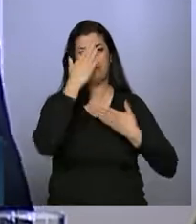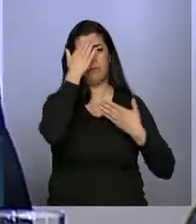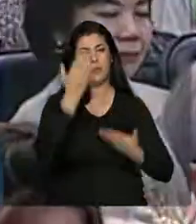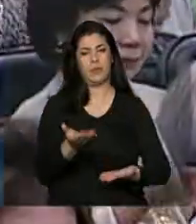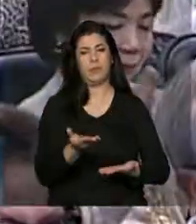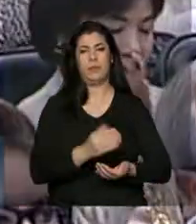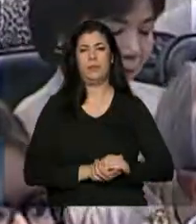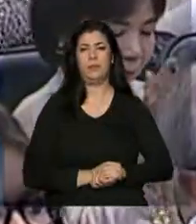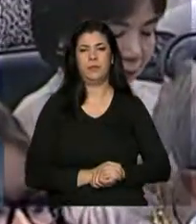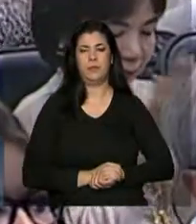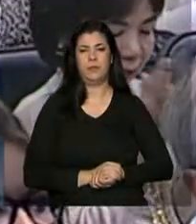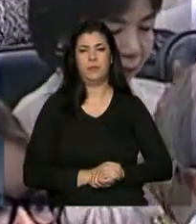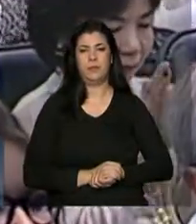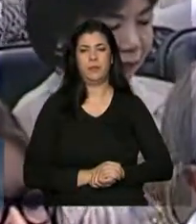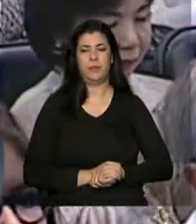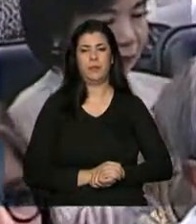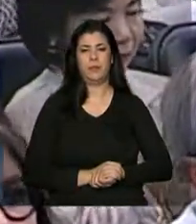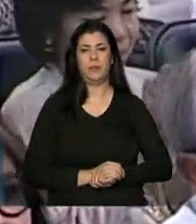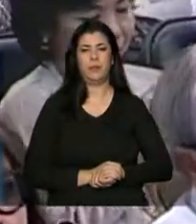obrigada.